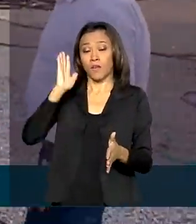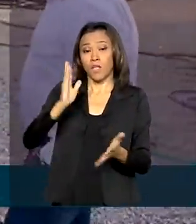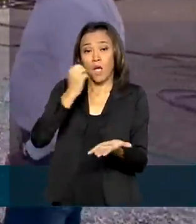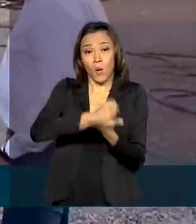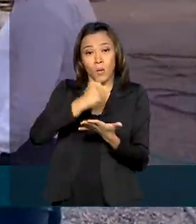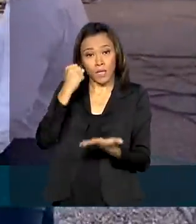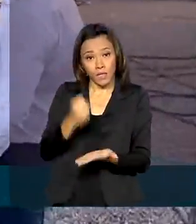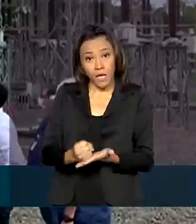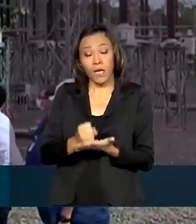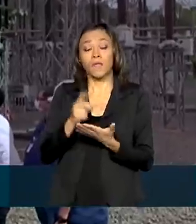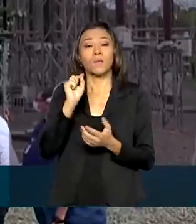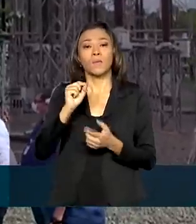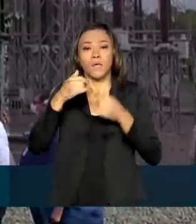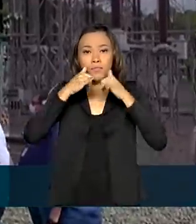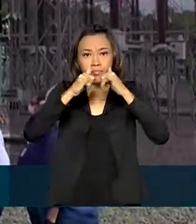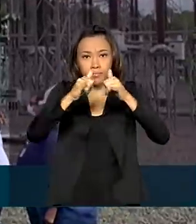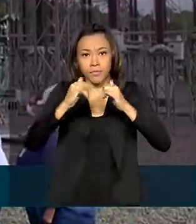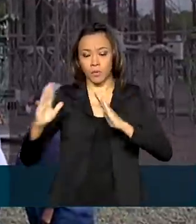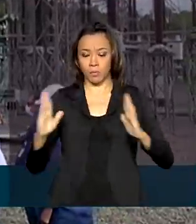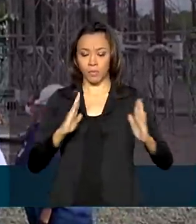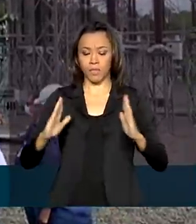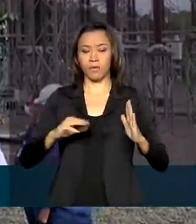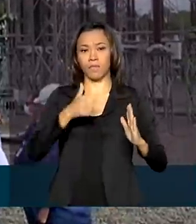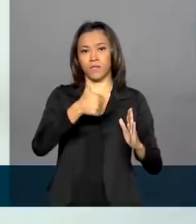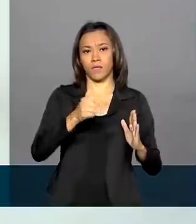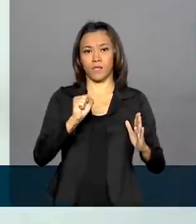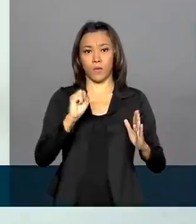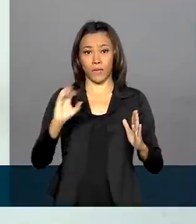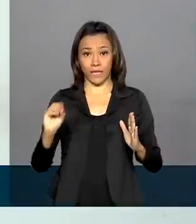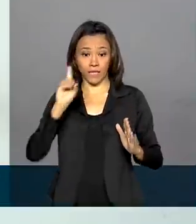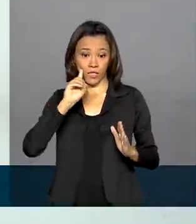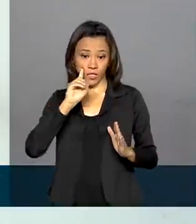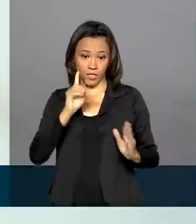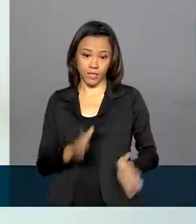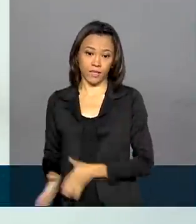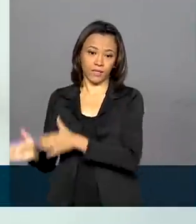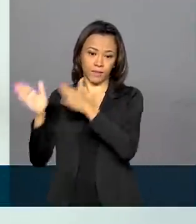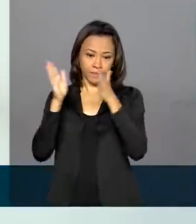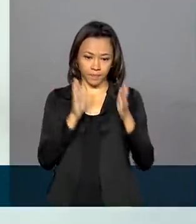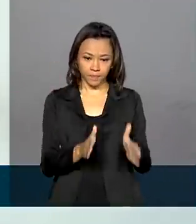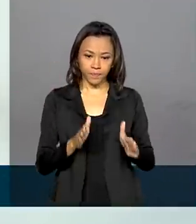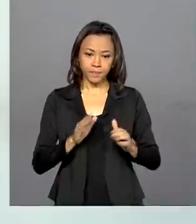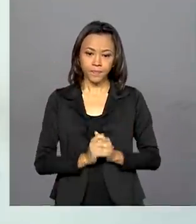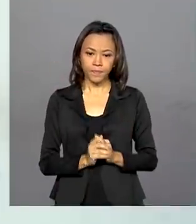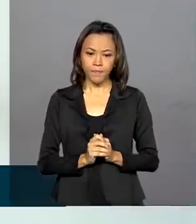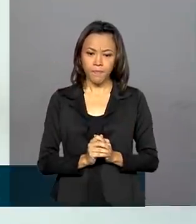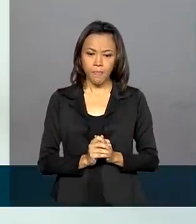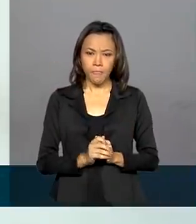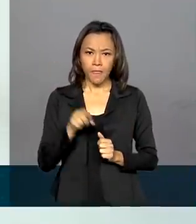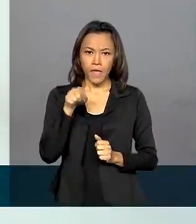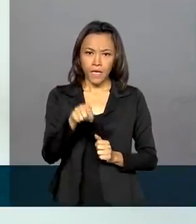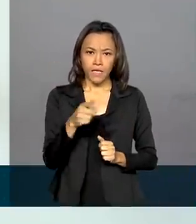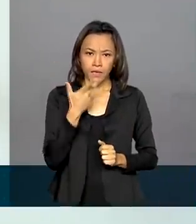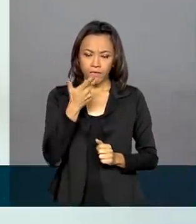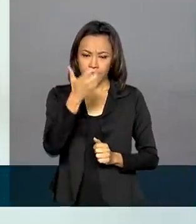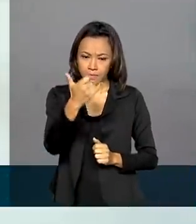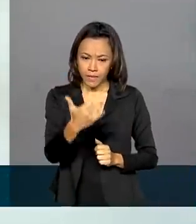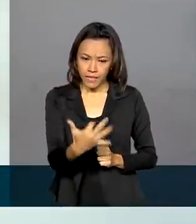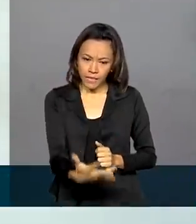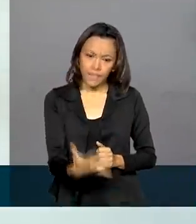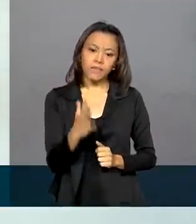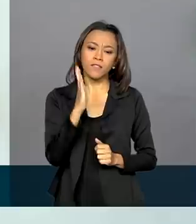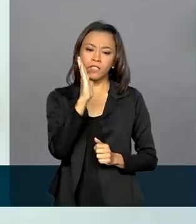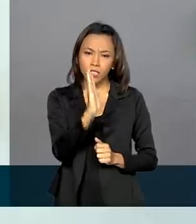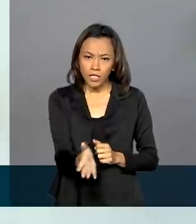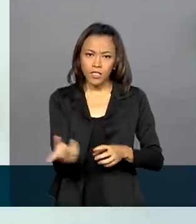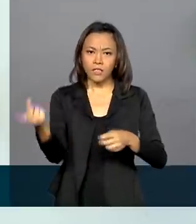energia elétrica no Amapá por até 180 dias. O abastecimento de energia está sendo restaurado em